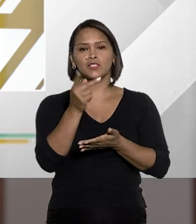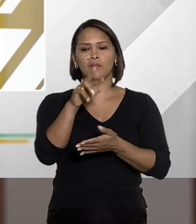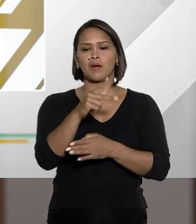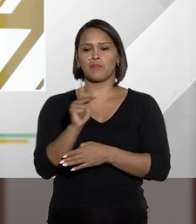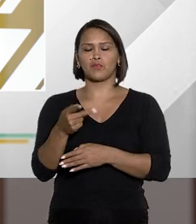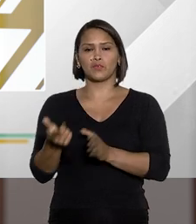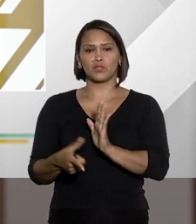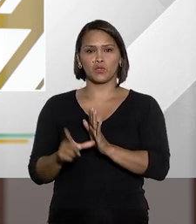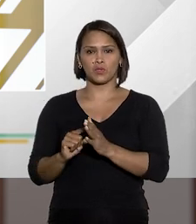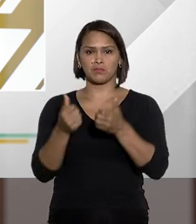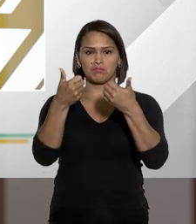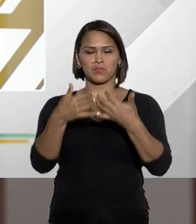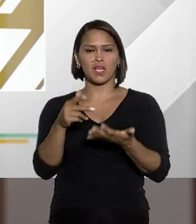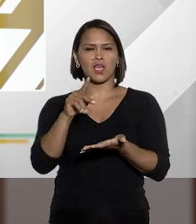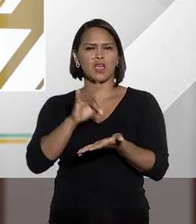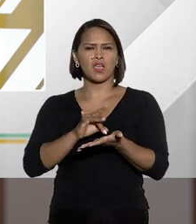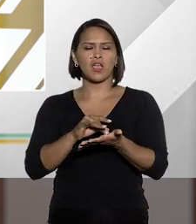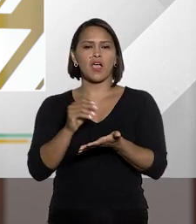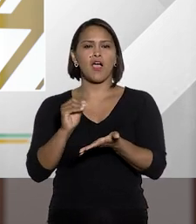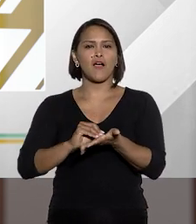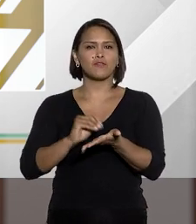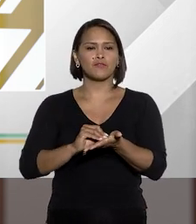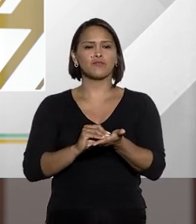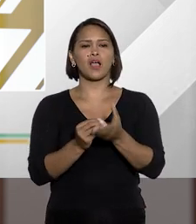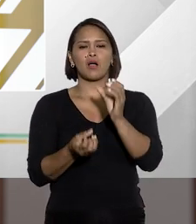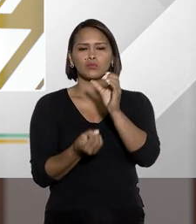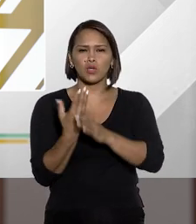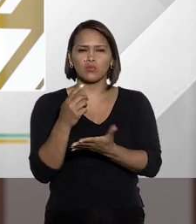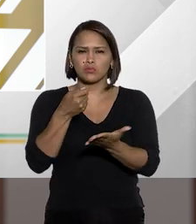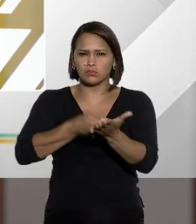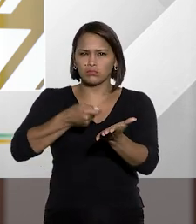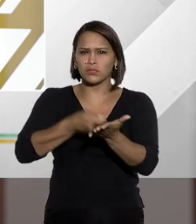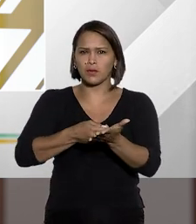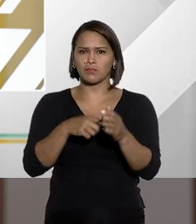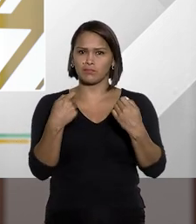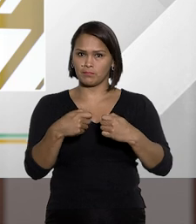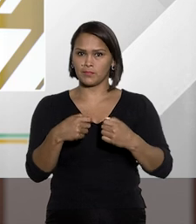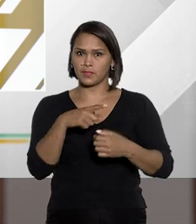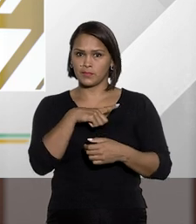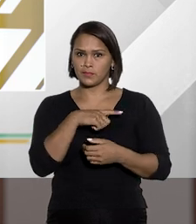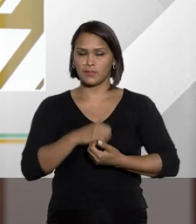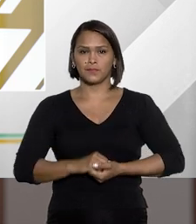nas palavras do professor Rogério Sanches, não houve esse recrudescimento necessário?